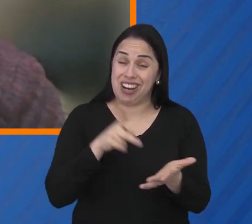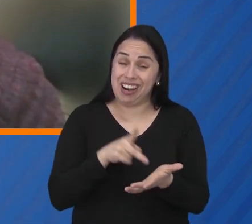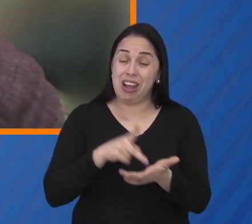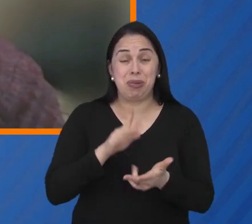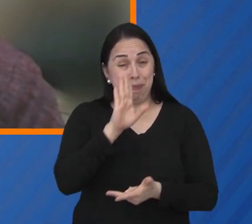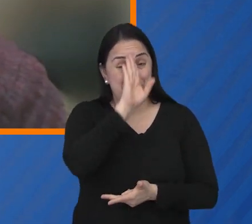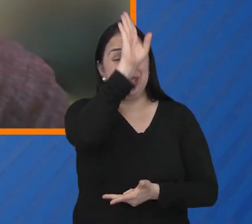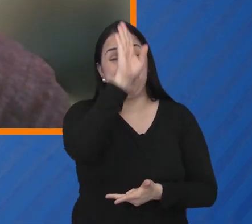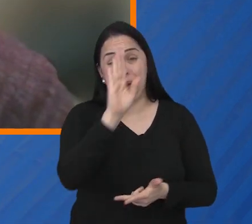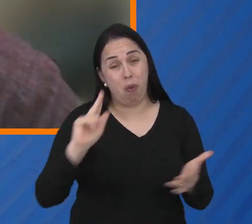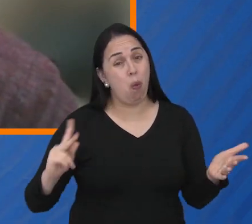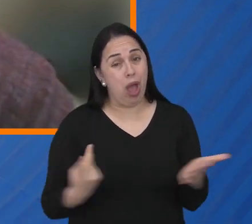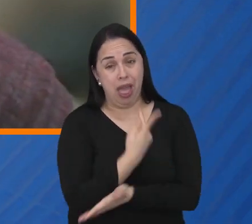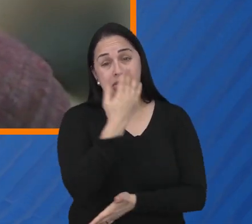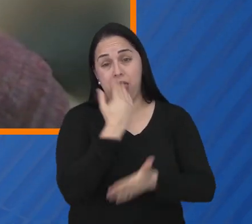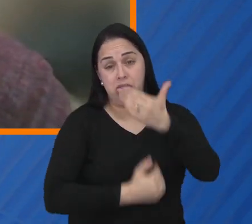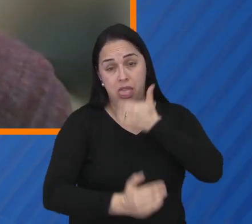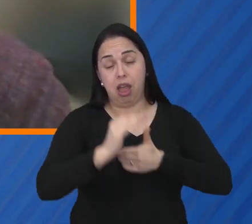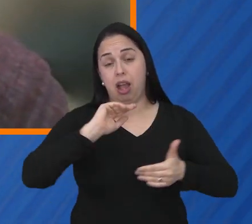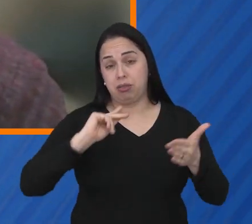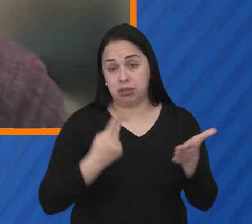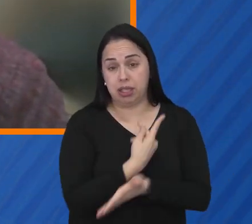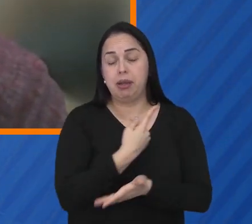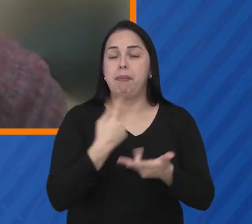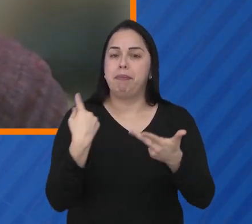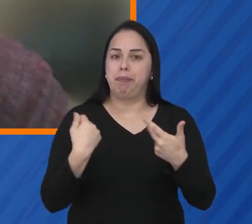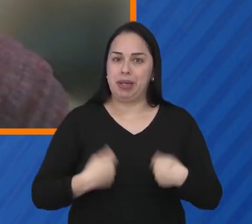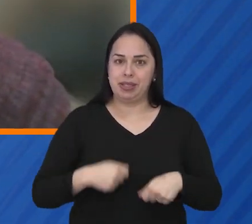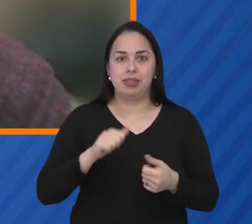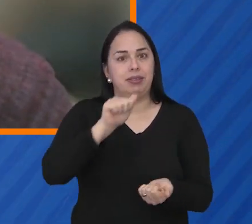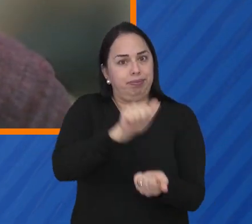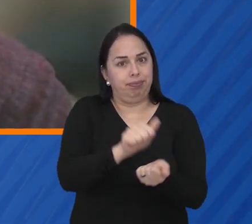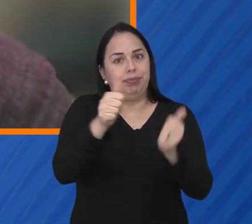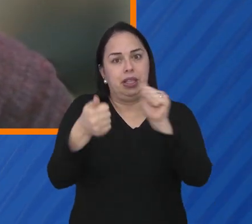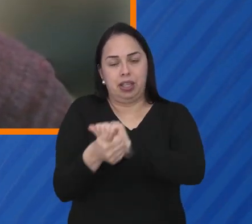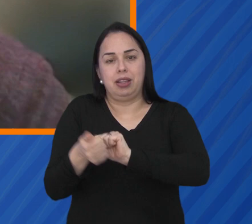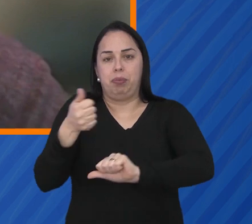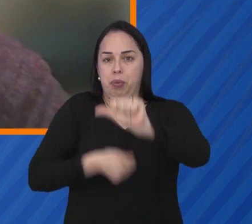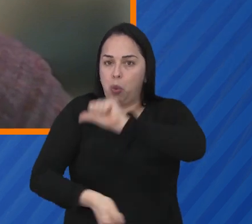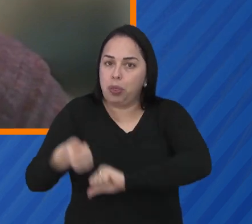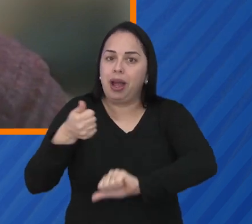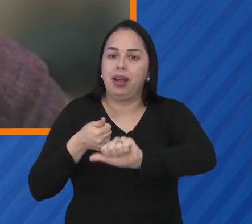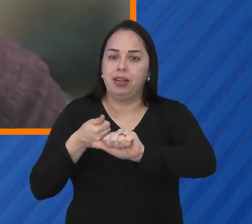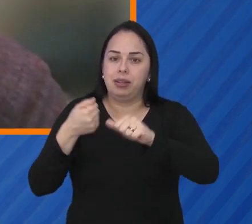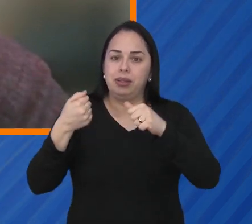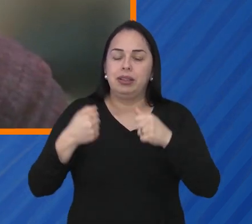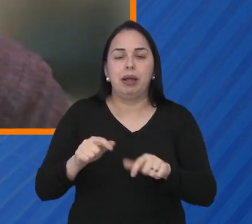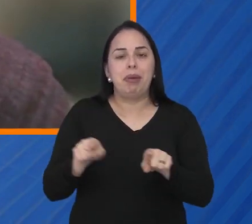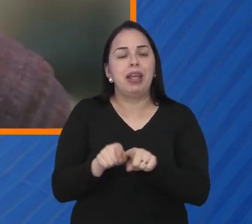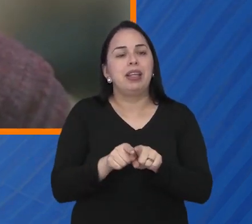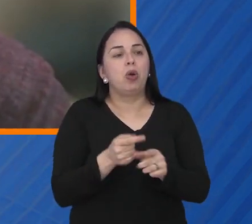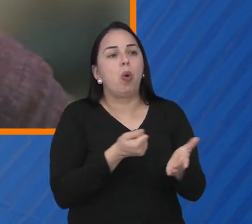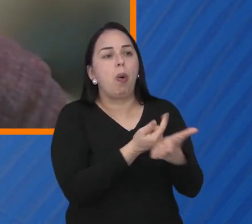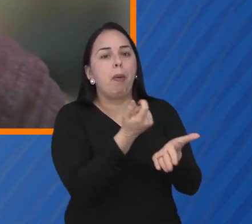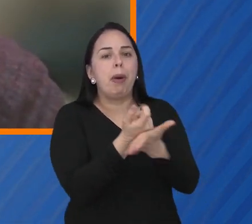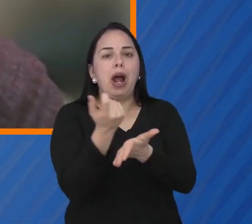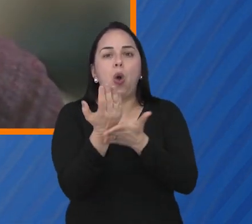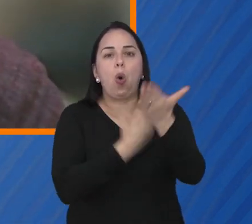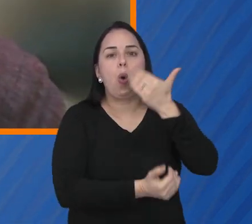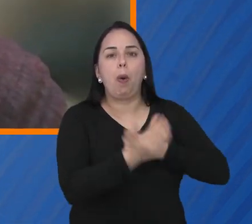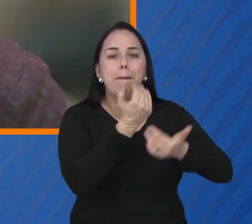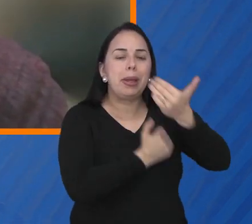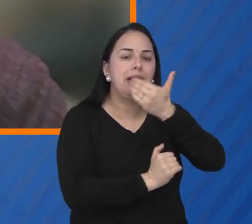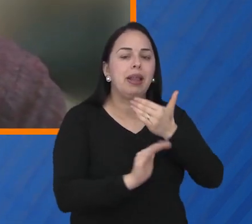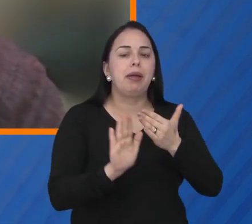a atividade física, mas o crucial é a questão da alimentação. Então, a gente precisa pensar em termos de um ambiente alimentar, ou seja, onde nós